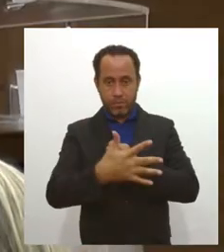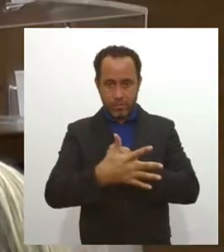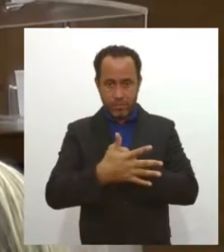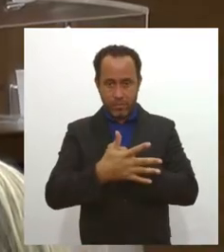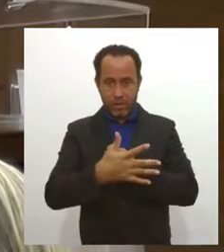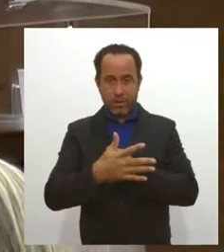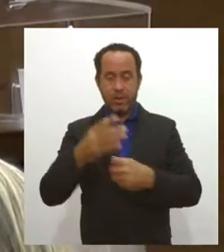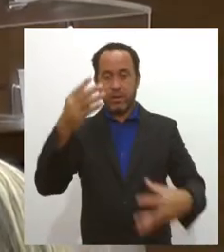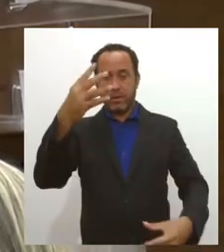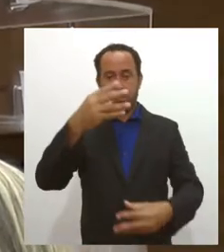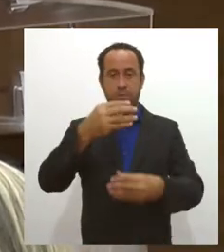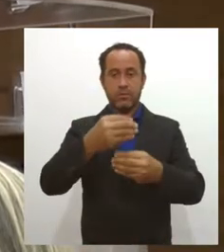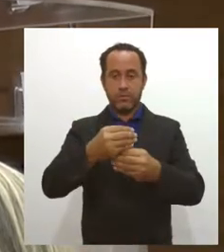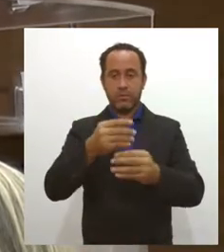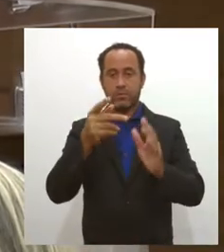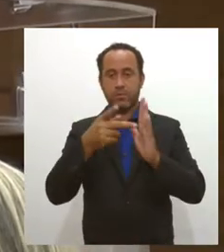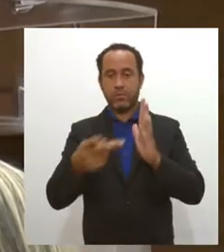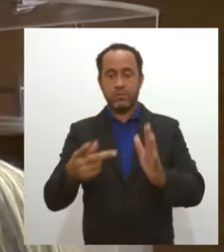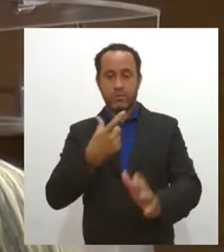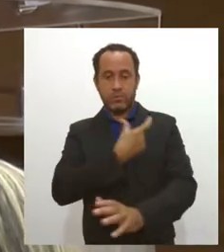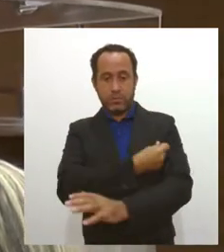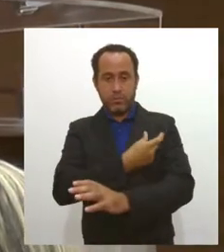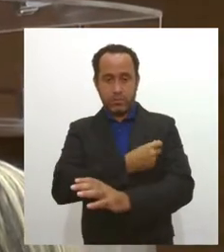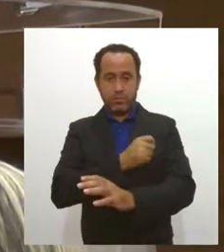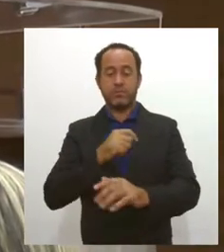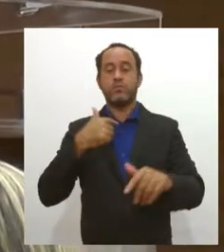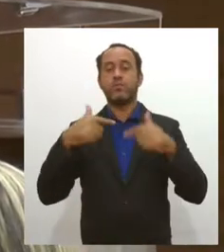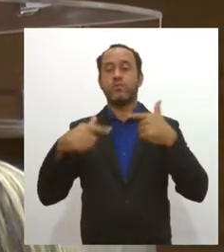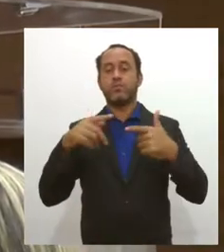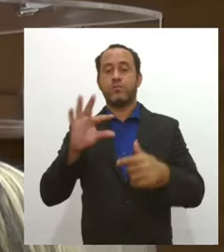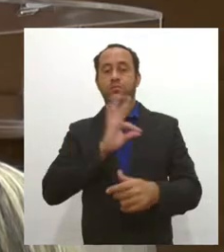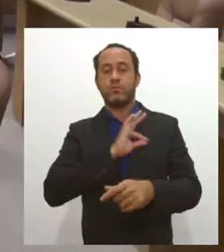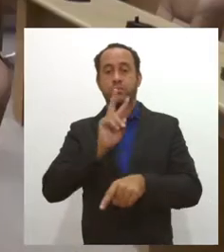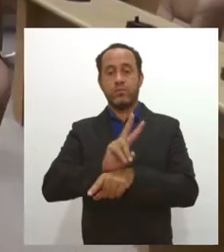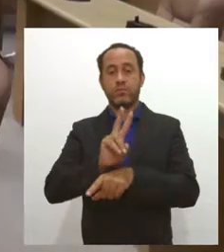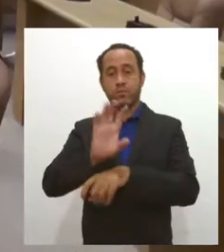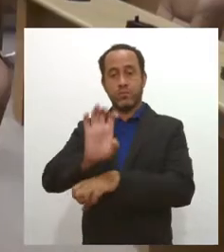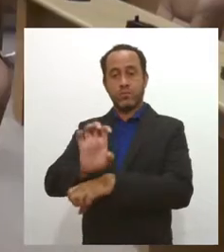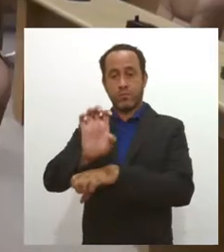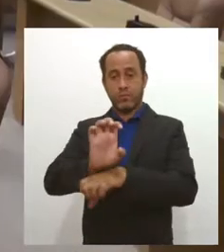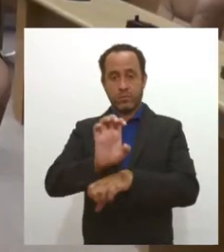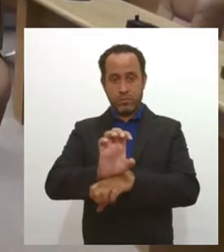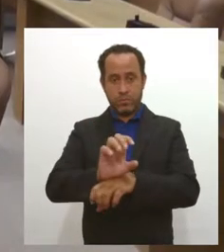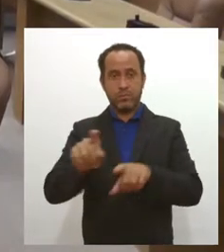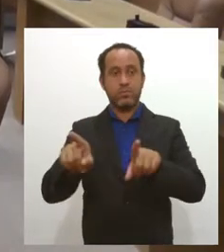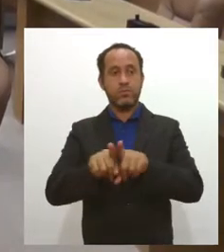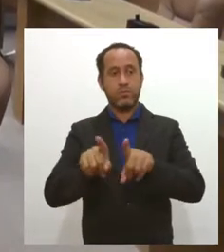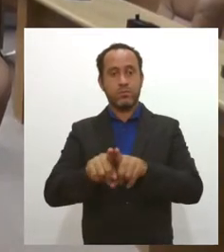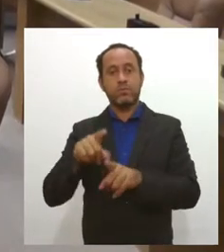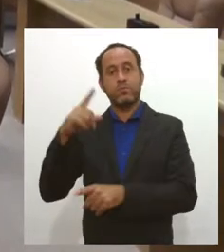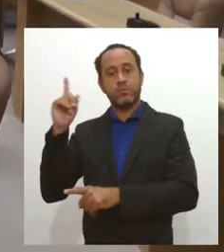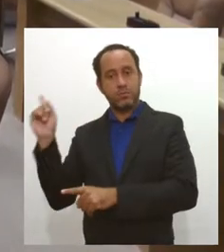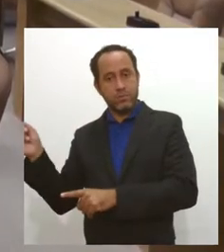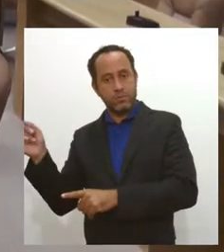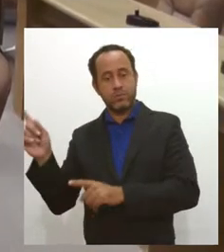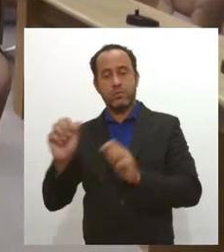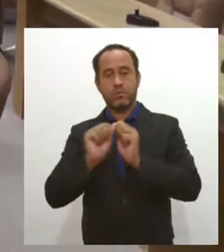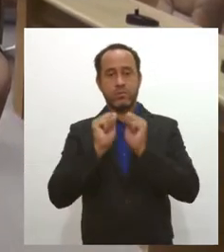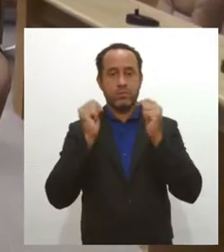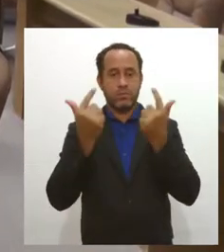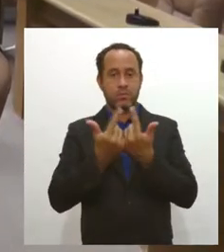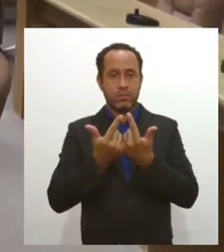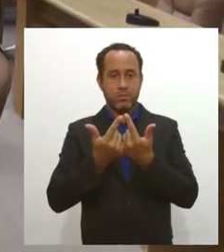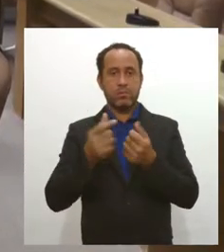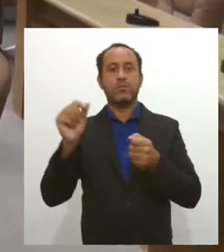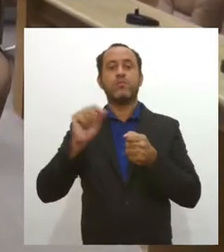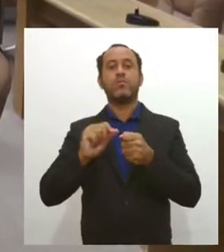integrados ao plano de vacinação os agentes de vigilância no estado. Ainda durante a sessão mista da quinta-feira na Casa Legislativa, três